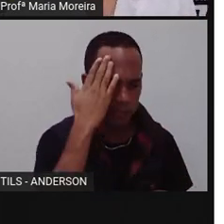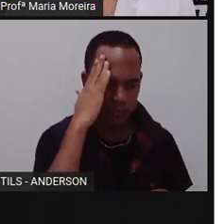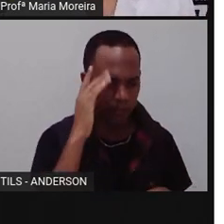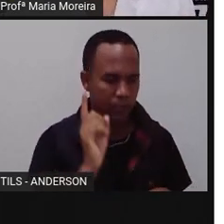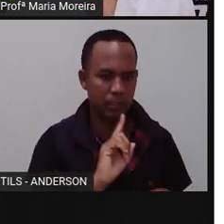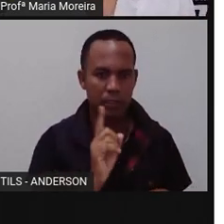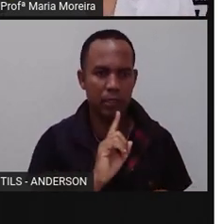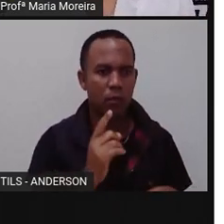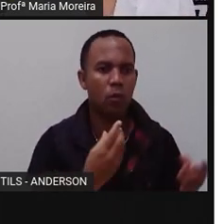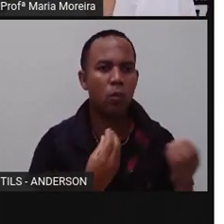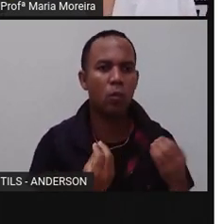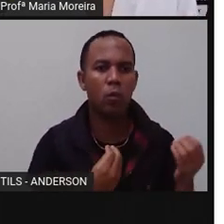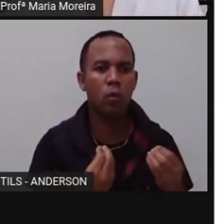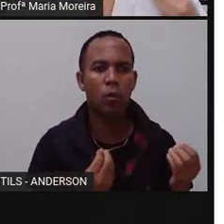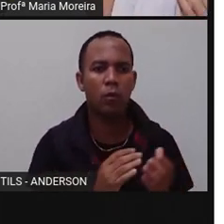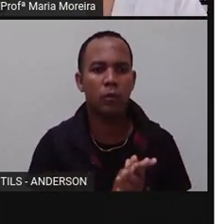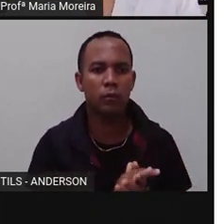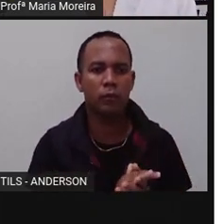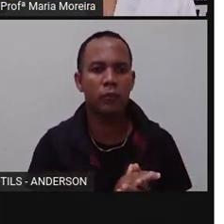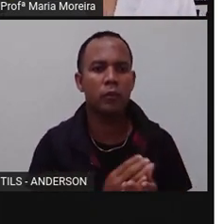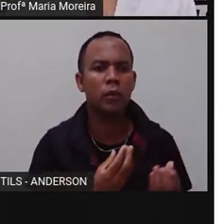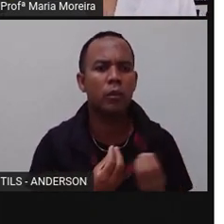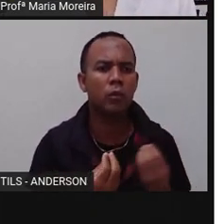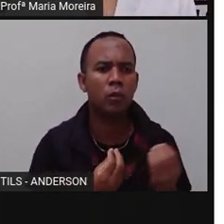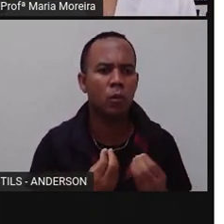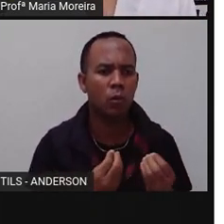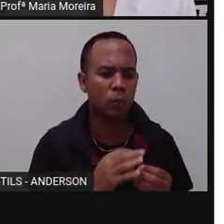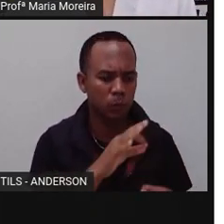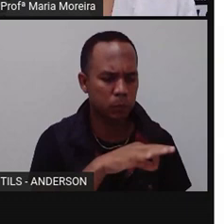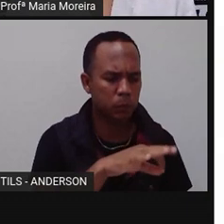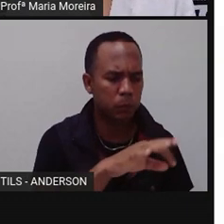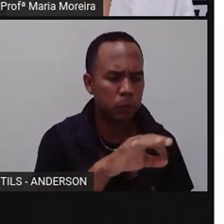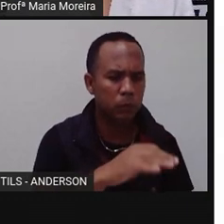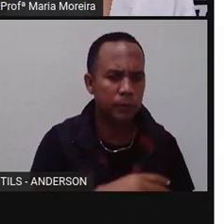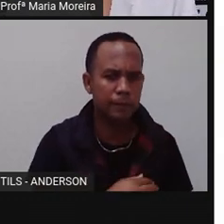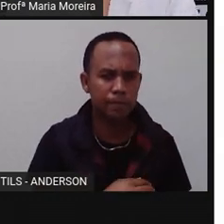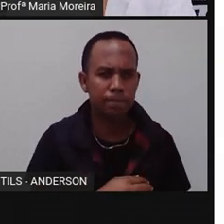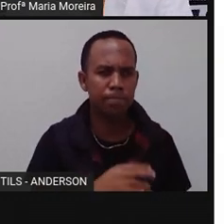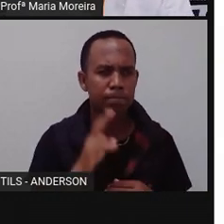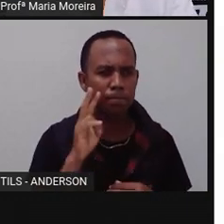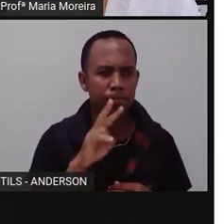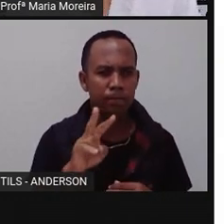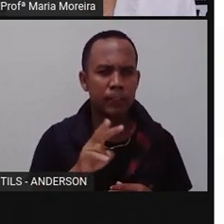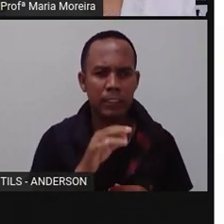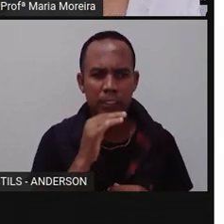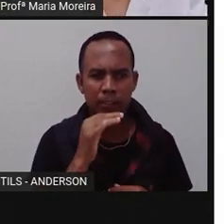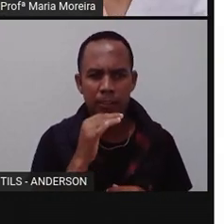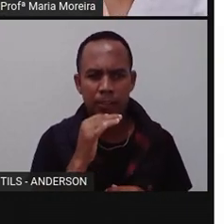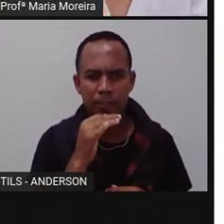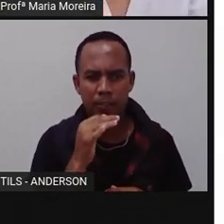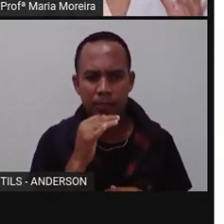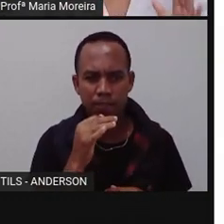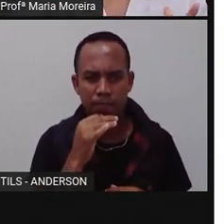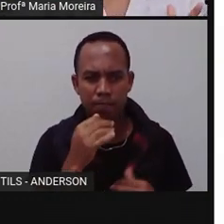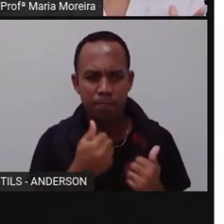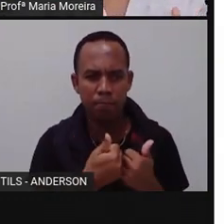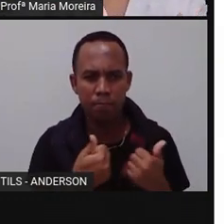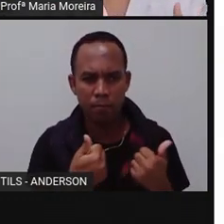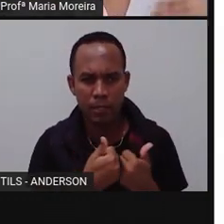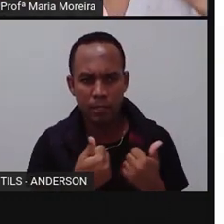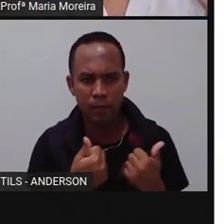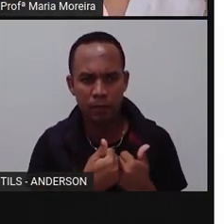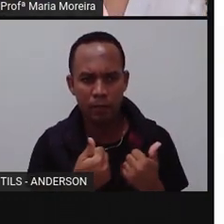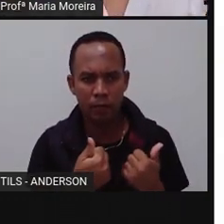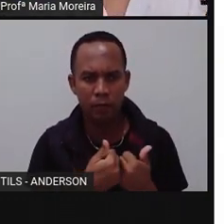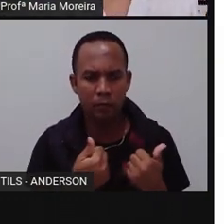Esse modo de produção. Então, o é que eles faziam? Passavam próximo ao rio Nilo